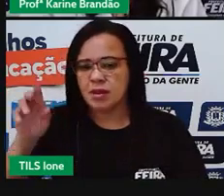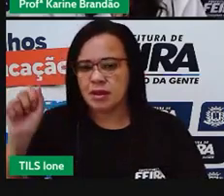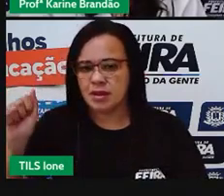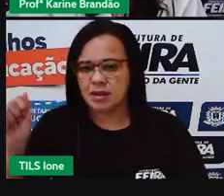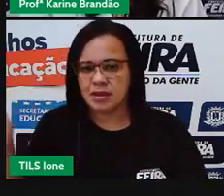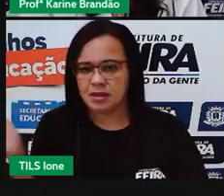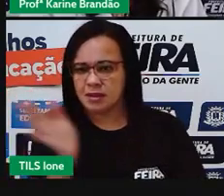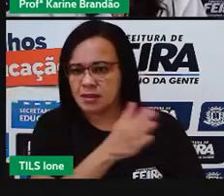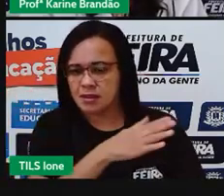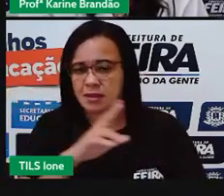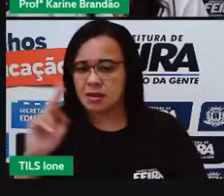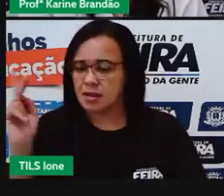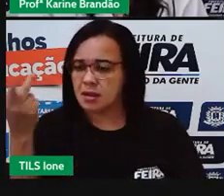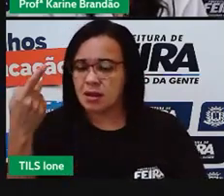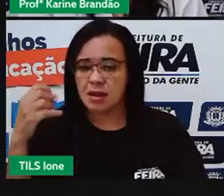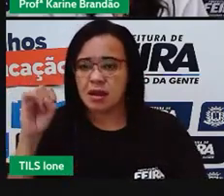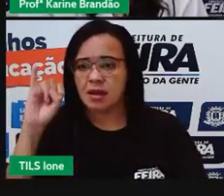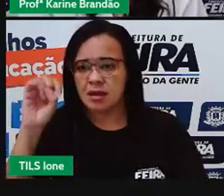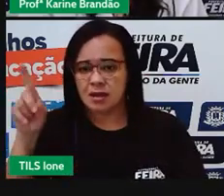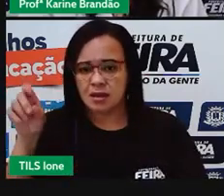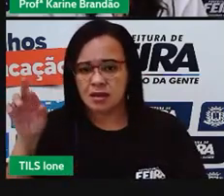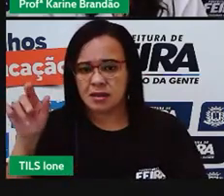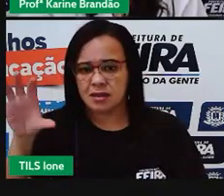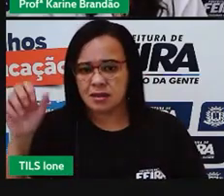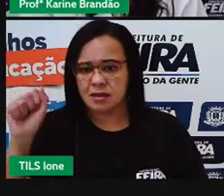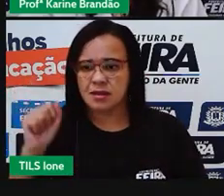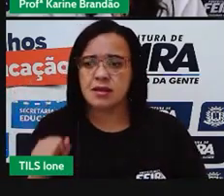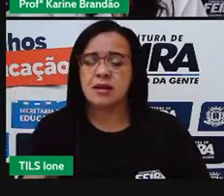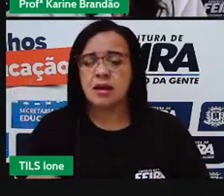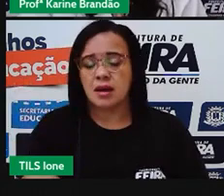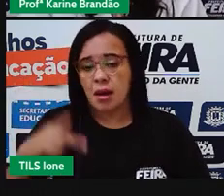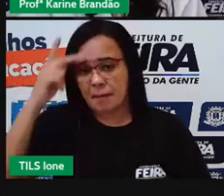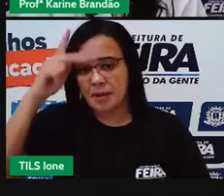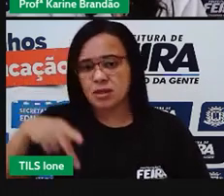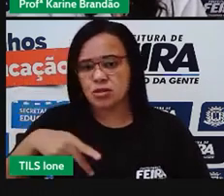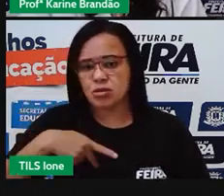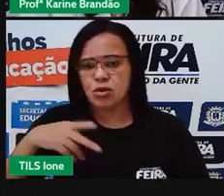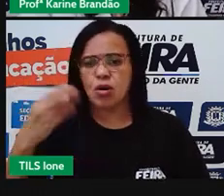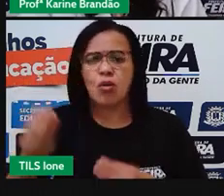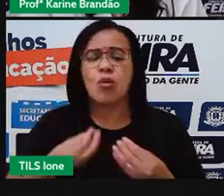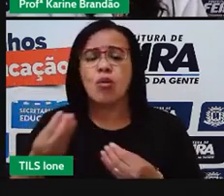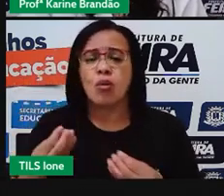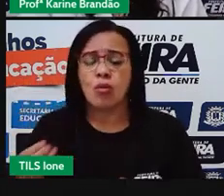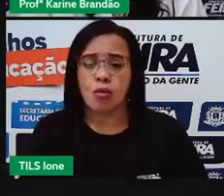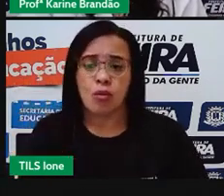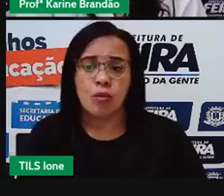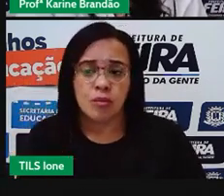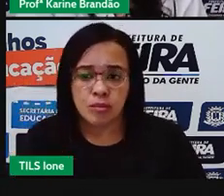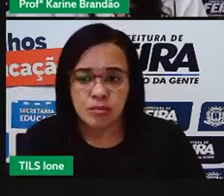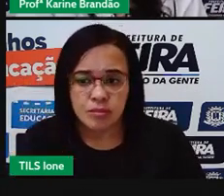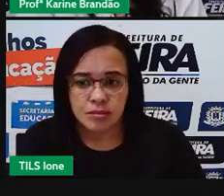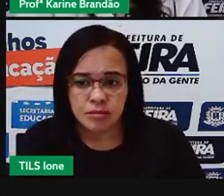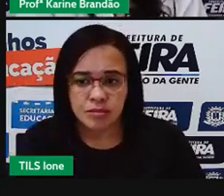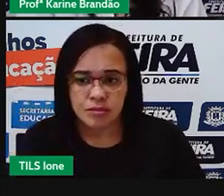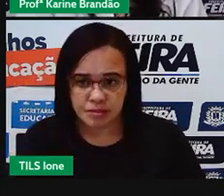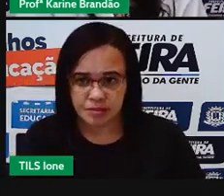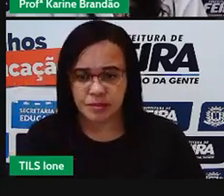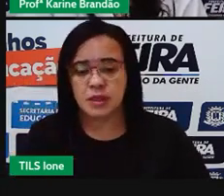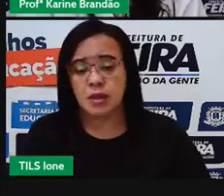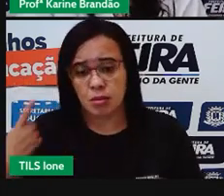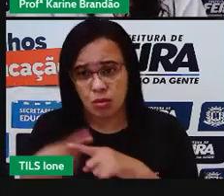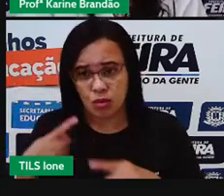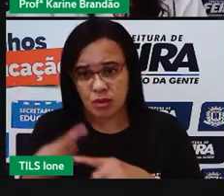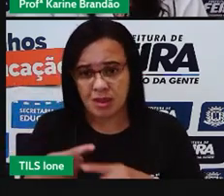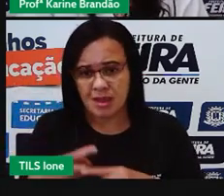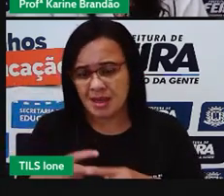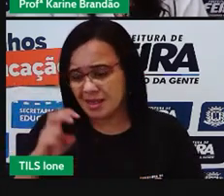economia global. Por quê? Porque 5 mil litros de água são gastos todos os dias, né? Por